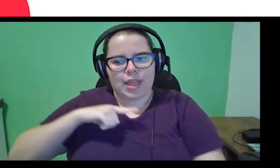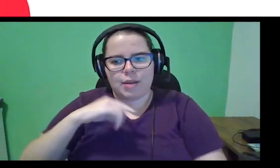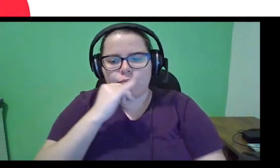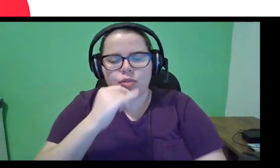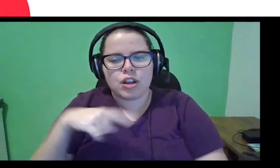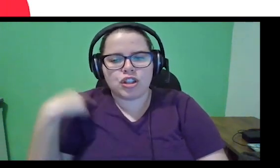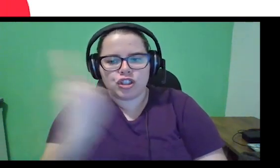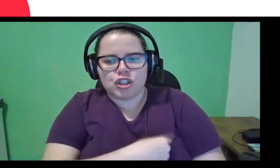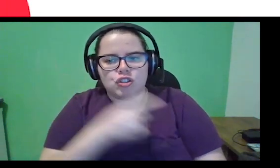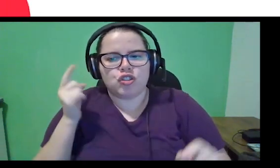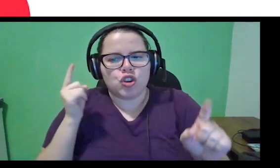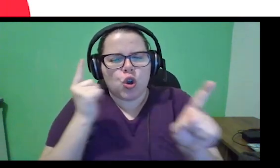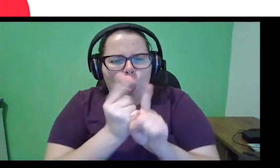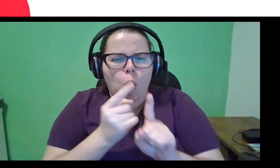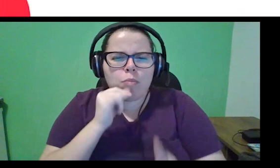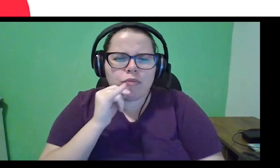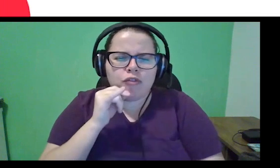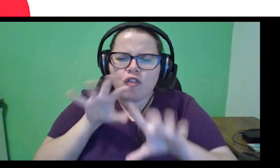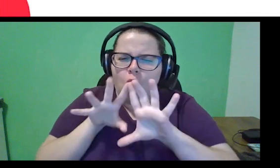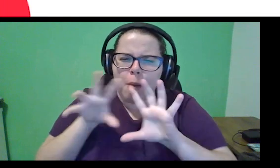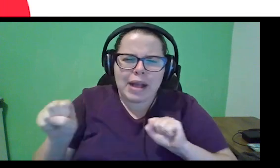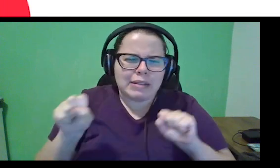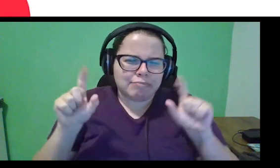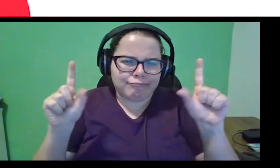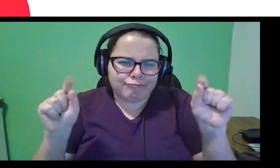chega e já encontra uma determinada formação,